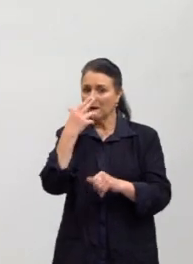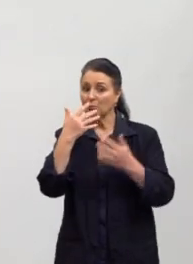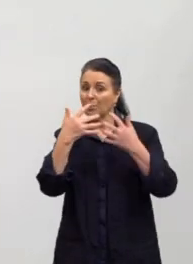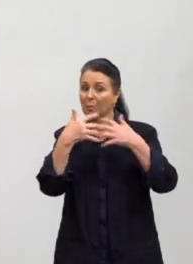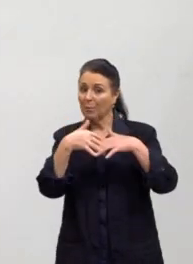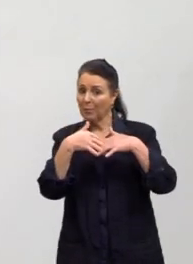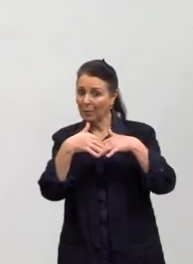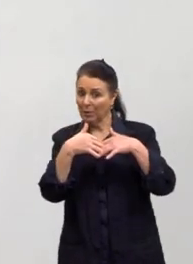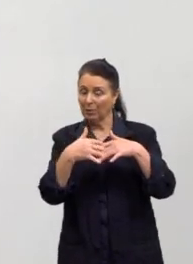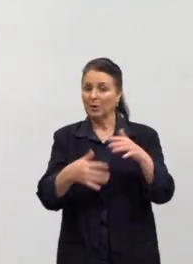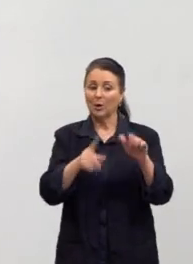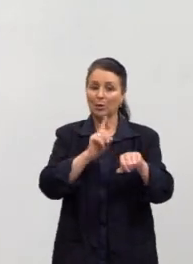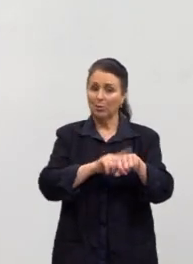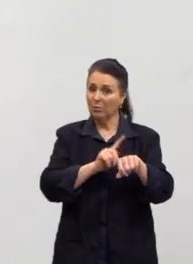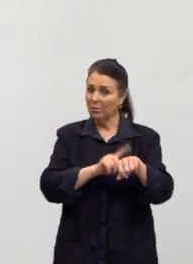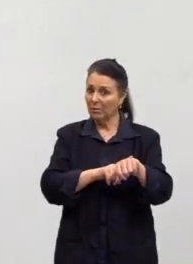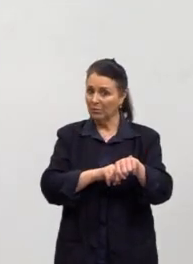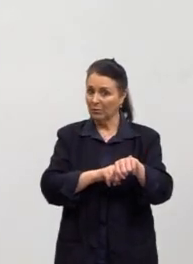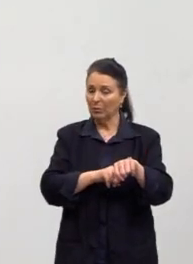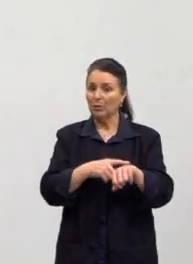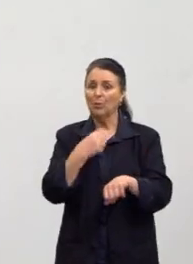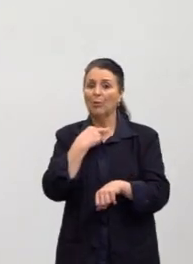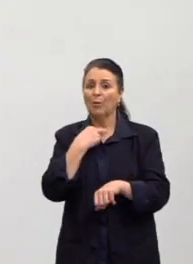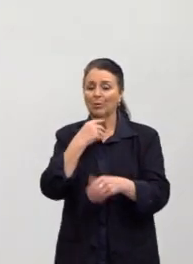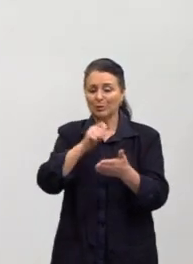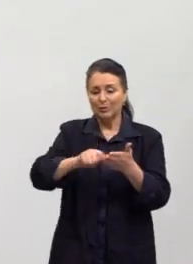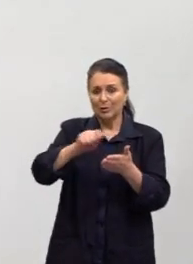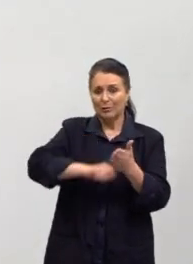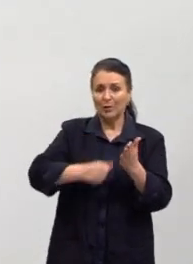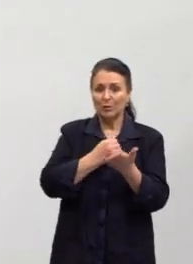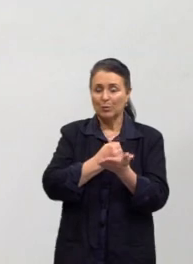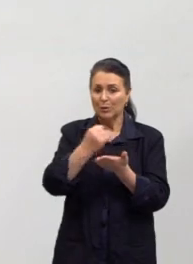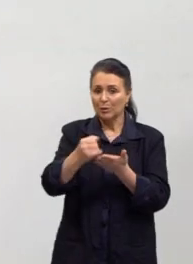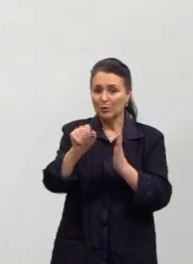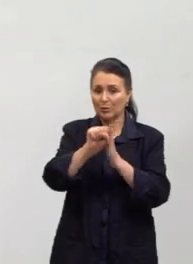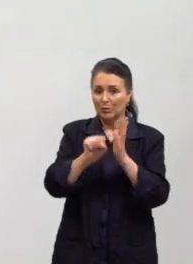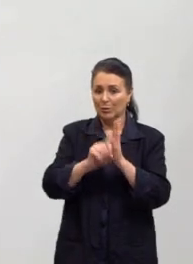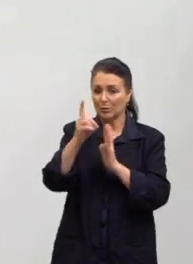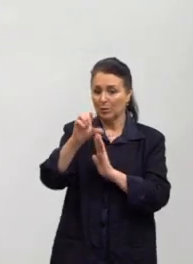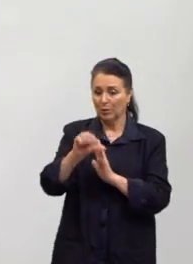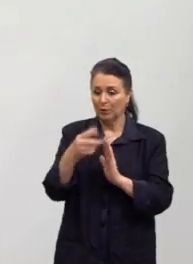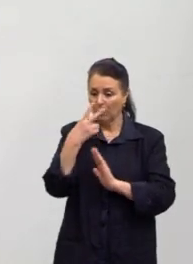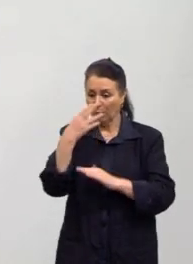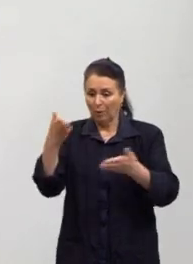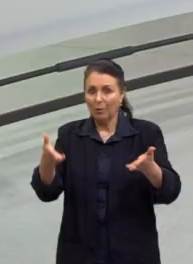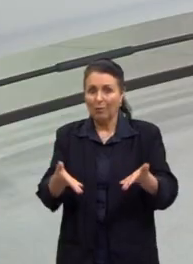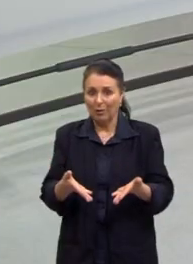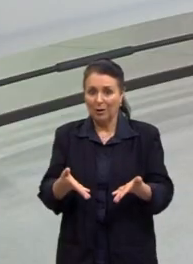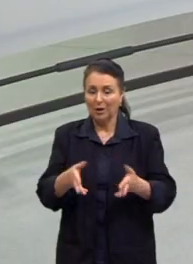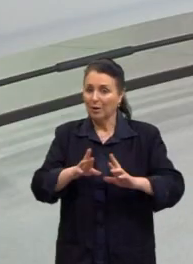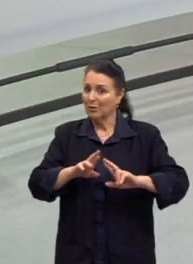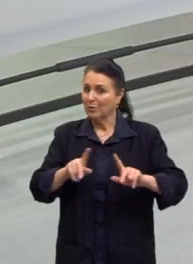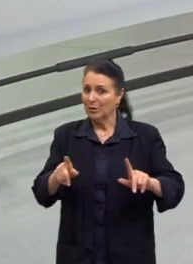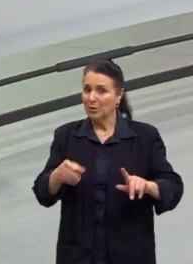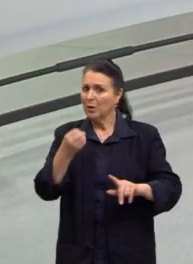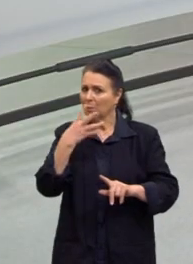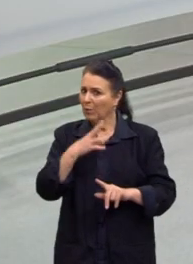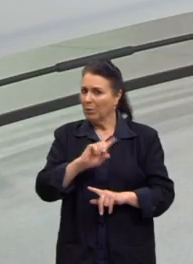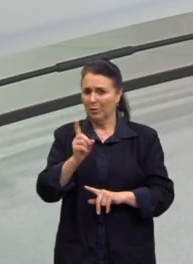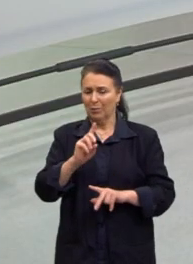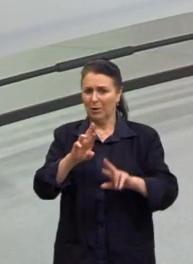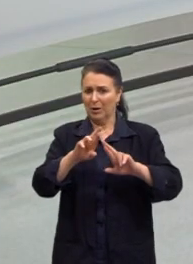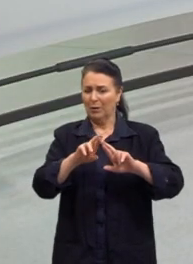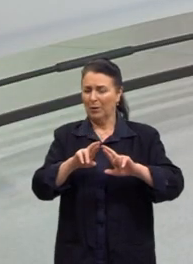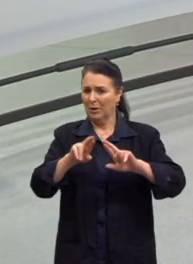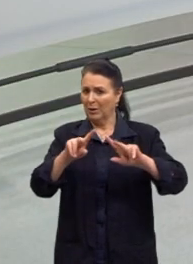não pode querer que uma coisa que foi escrita lá no início do século XIX seja igual. Que bom que não é igual. Por que se não é igual? Porque nós evoluímos,